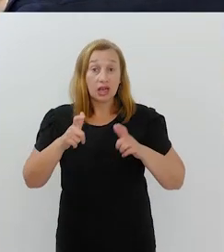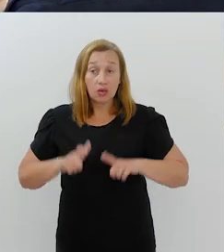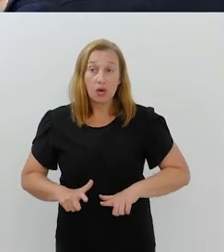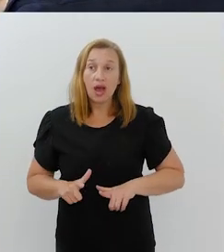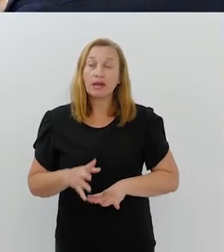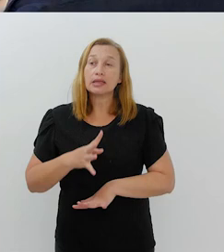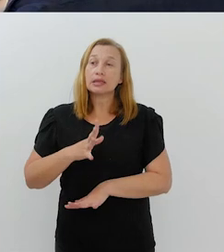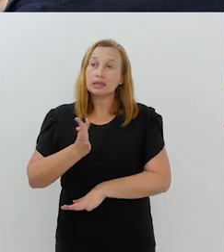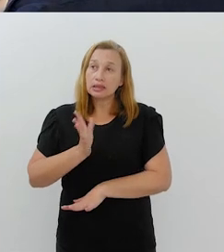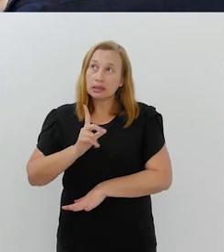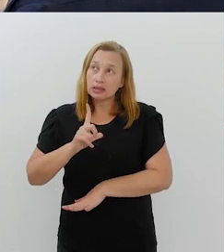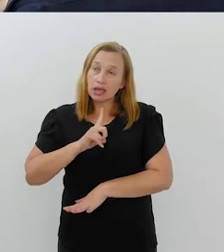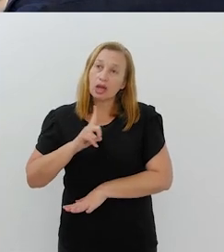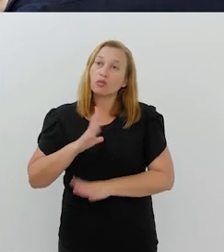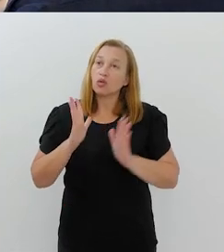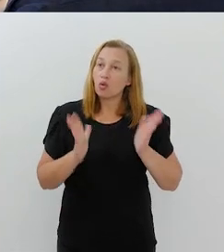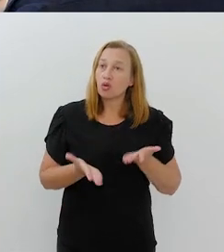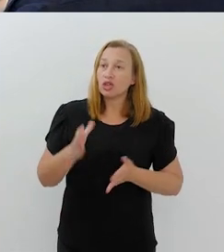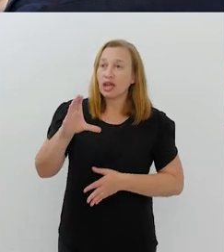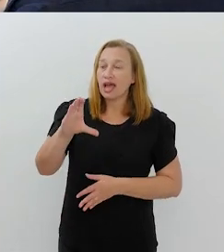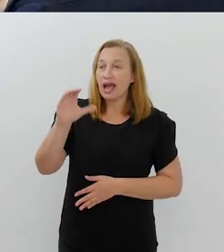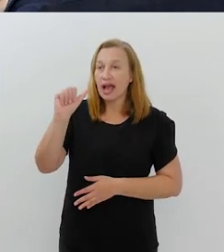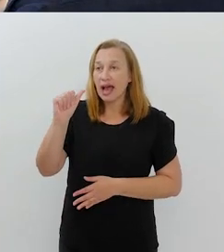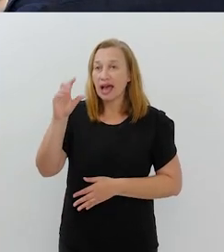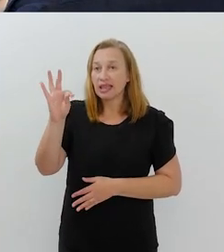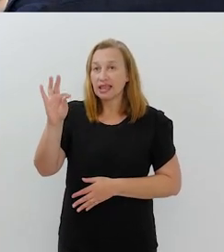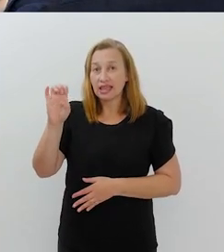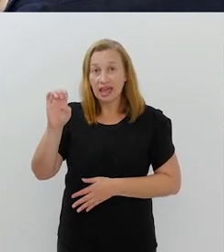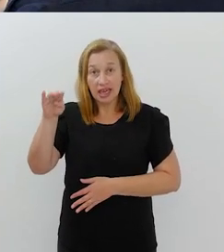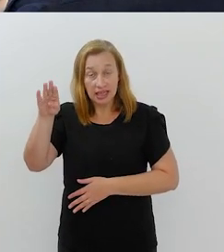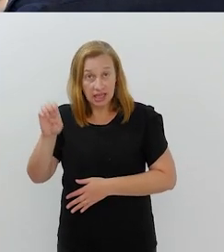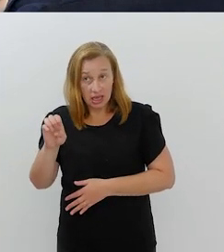hoje, lá no Catete, um contador.